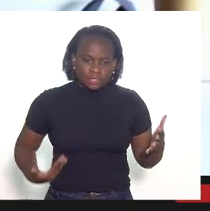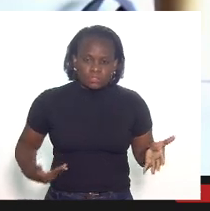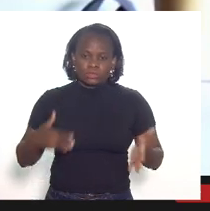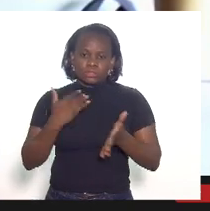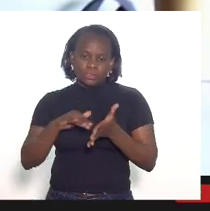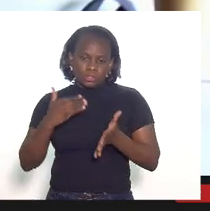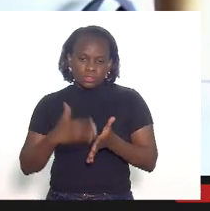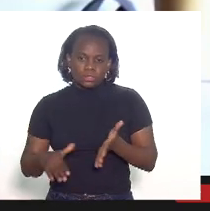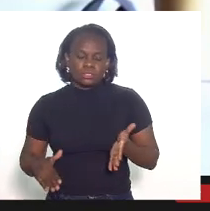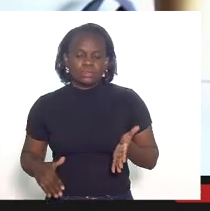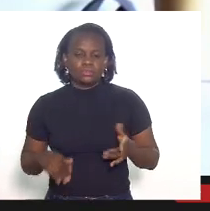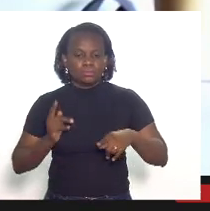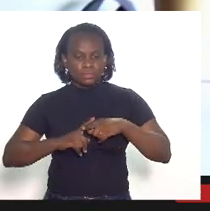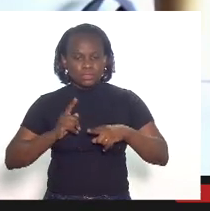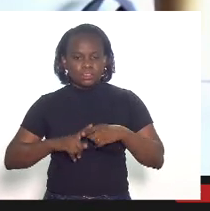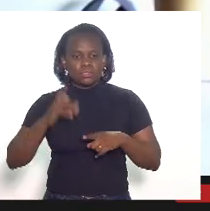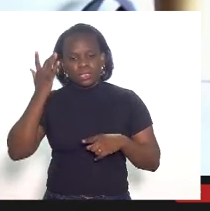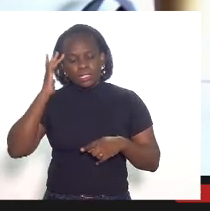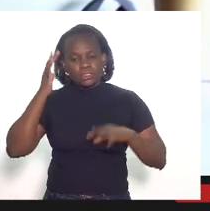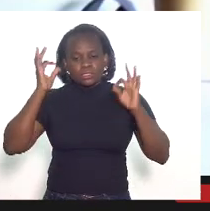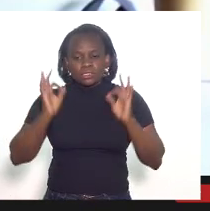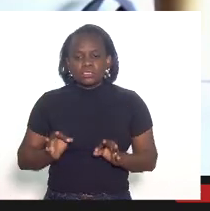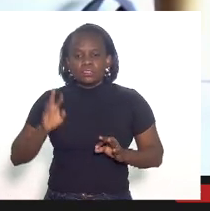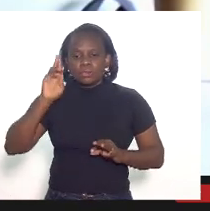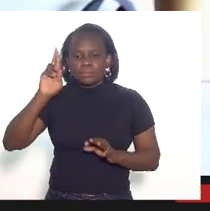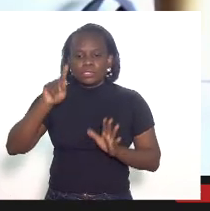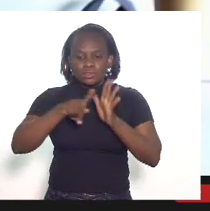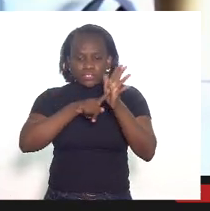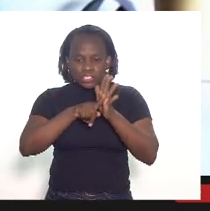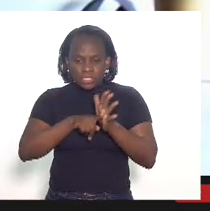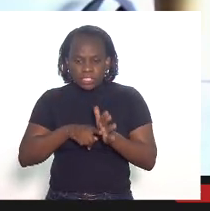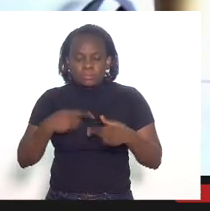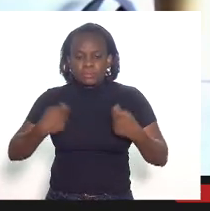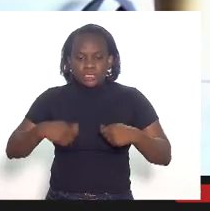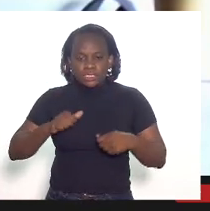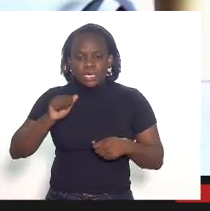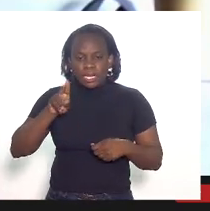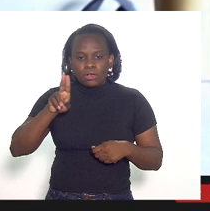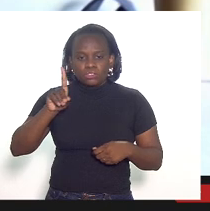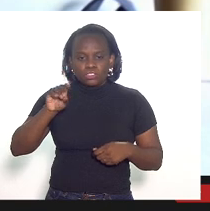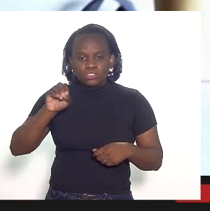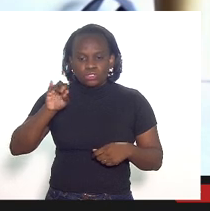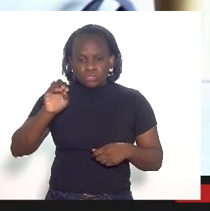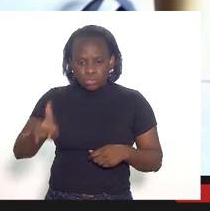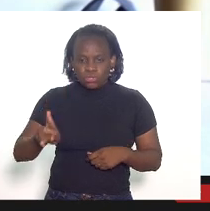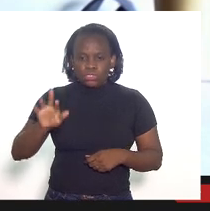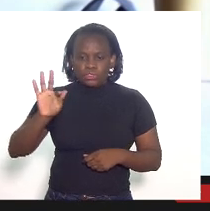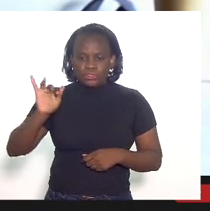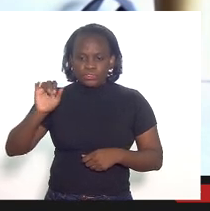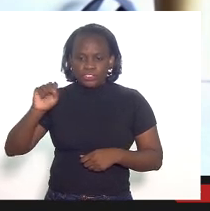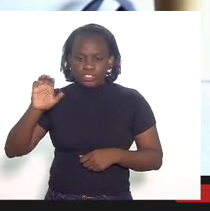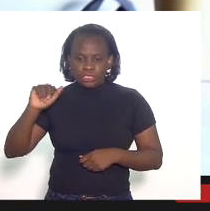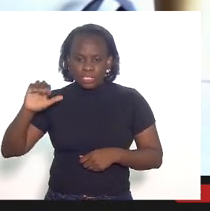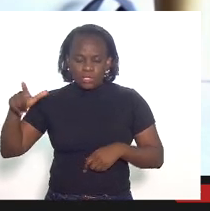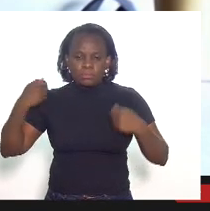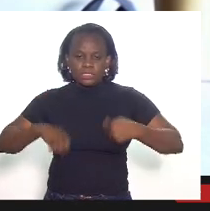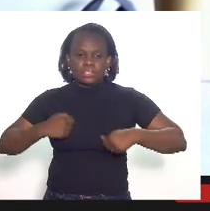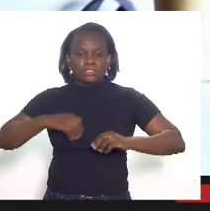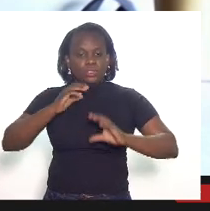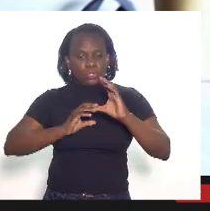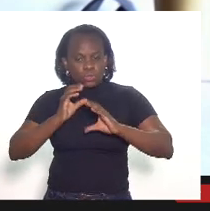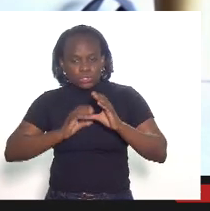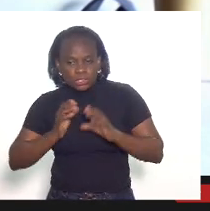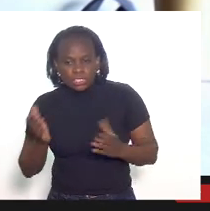secretário porque eu acho que quem fiscaliza tem que ser auditor fiscal tem que ser concursado